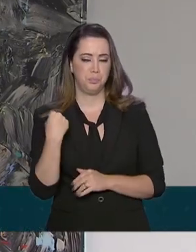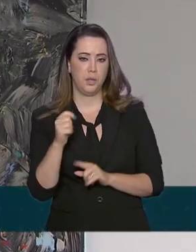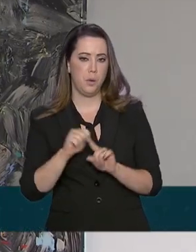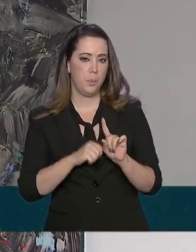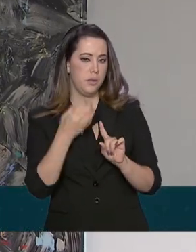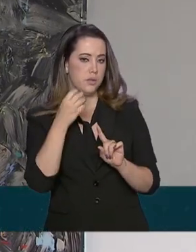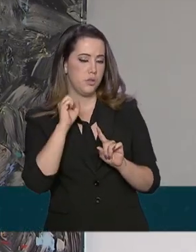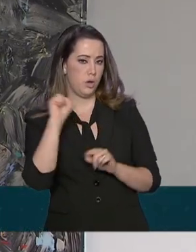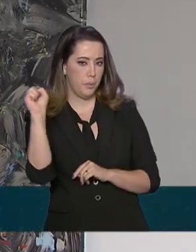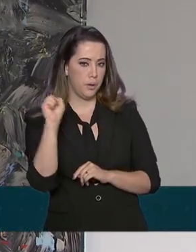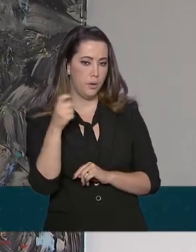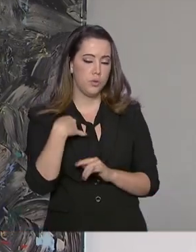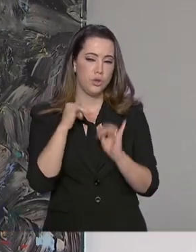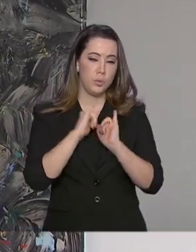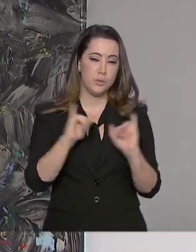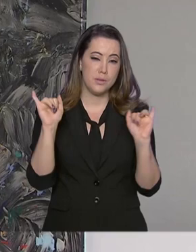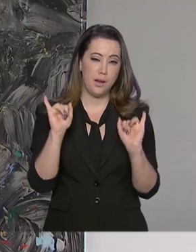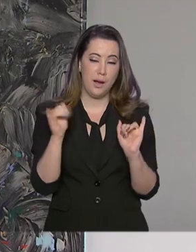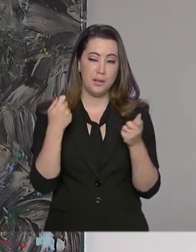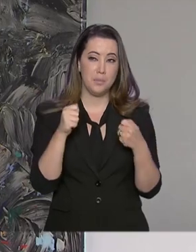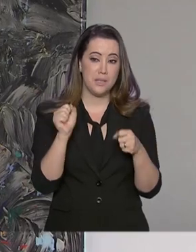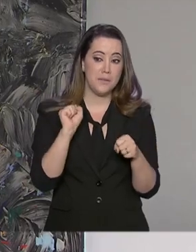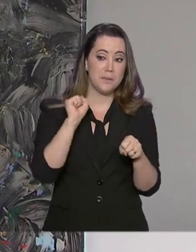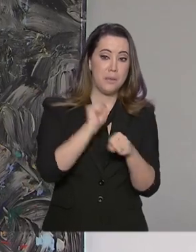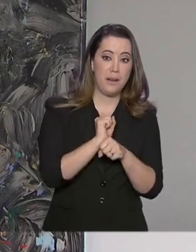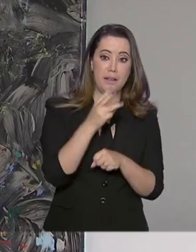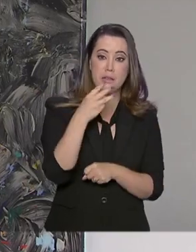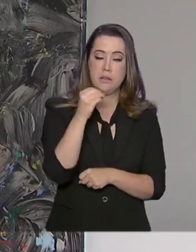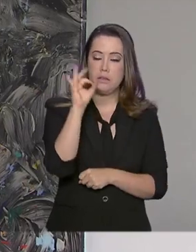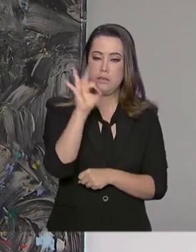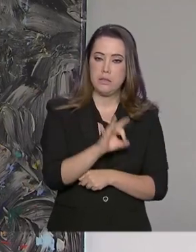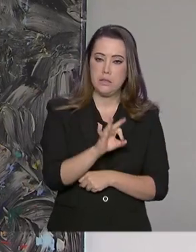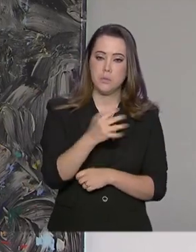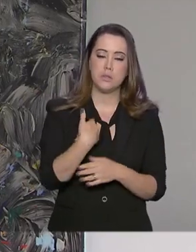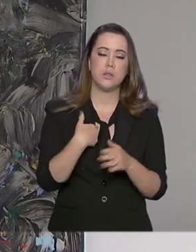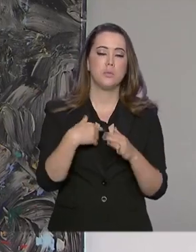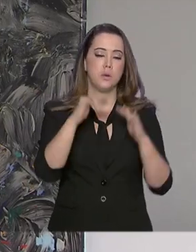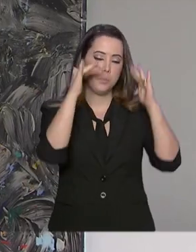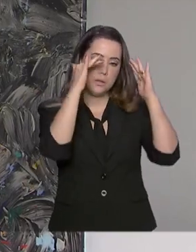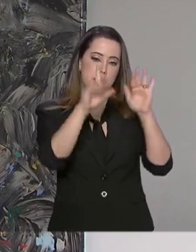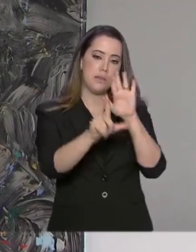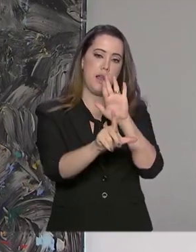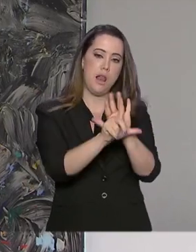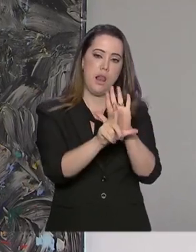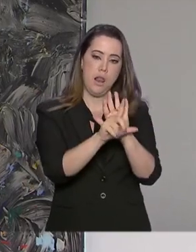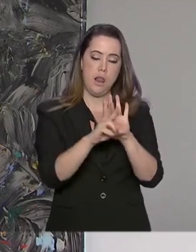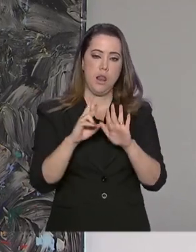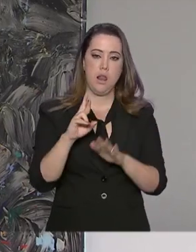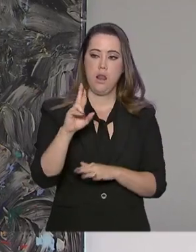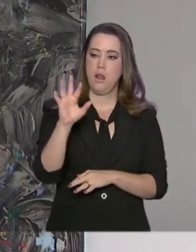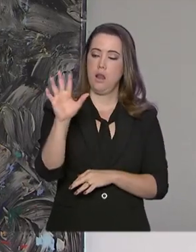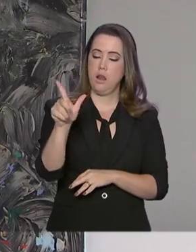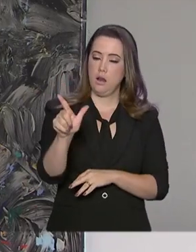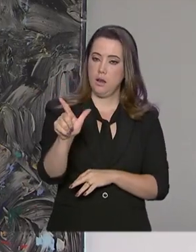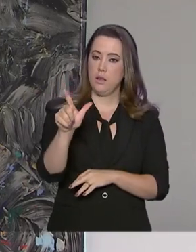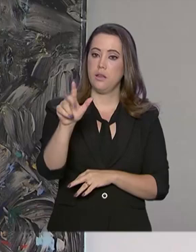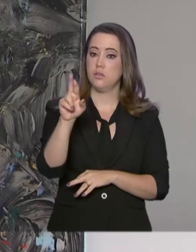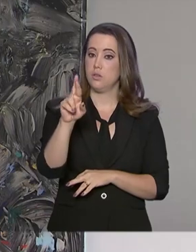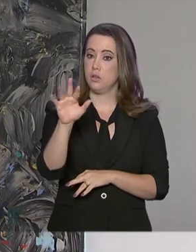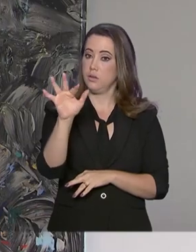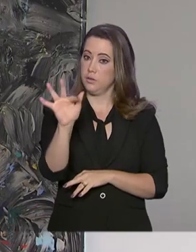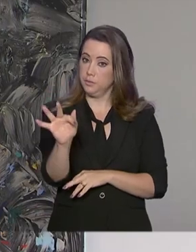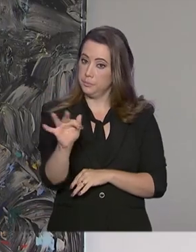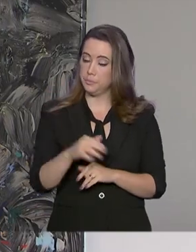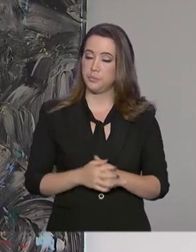discricionárias de universidades e institutos federais para cumprir a lei de responsabilidade fiscal. Com a melhora da